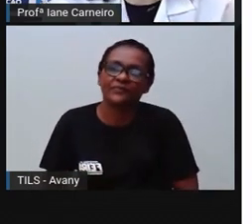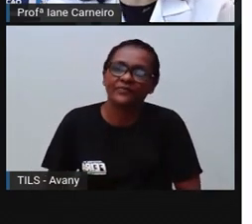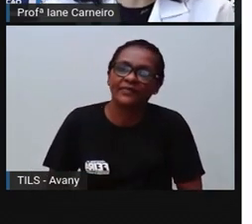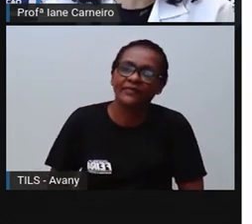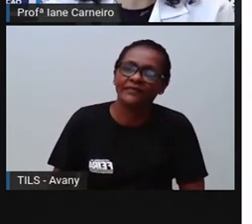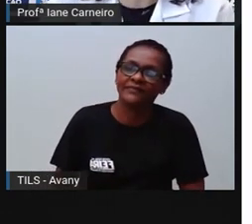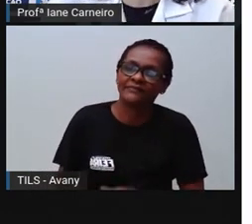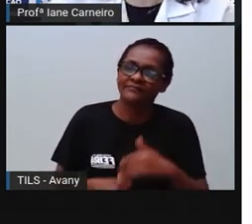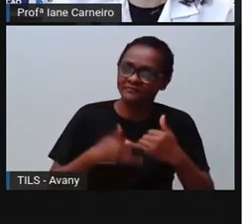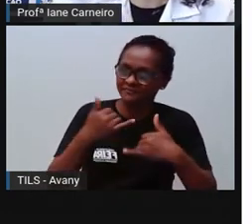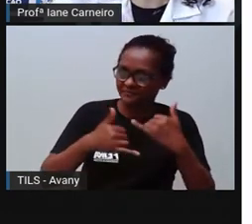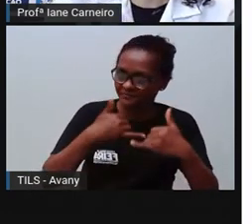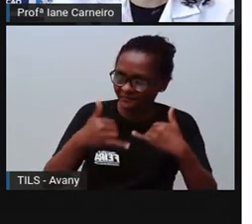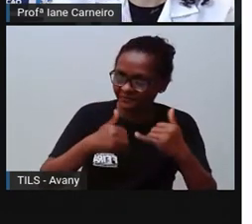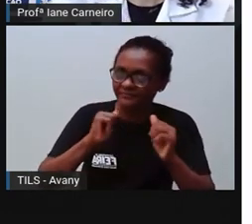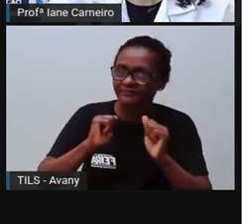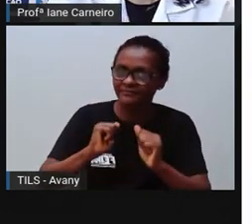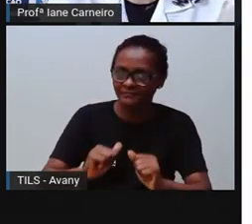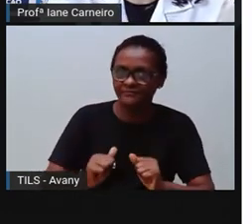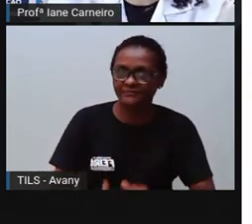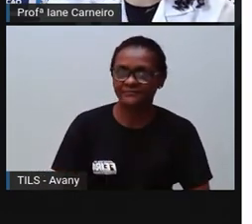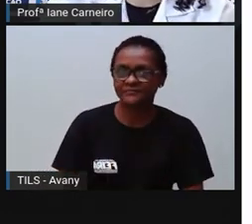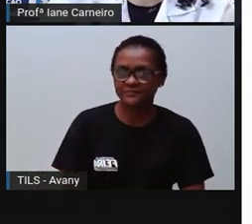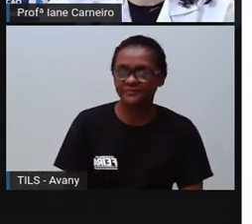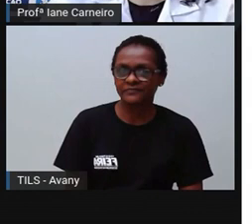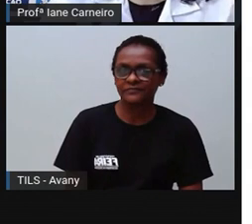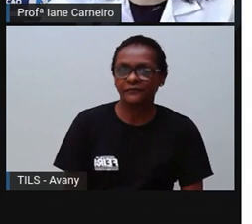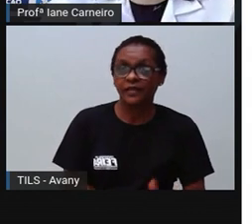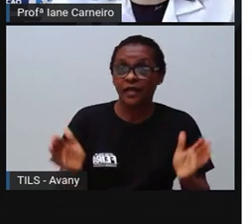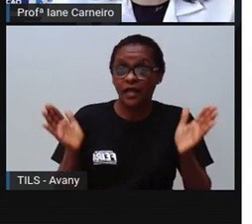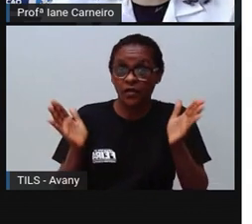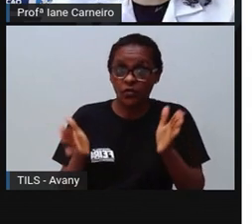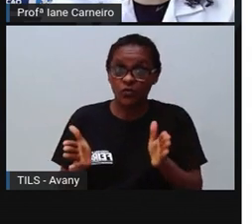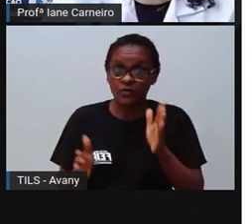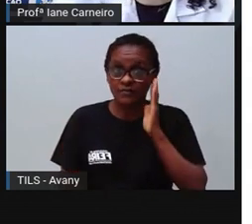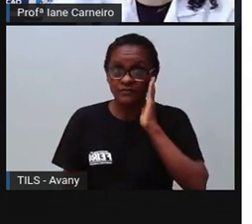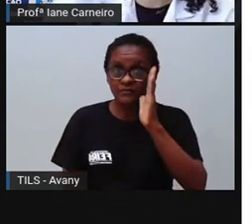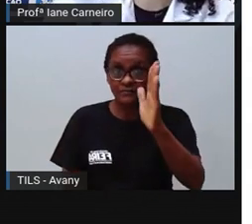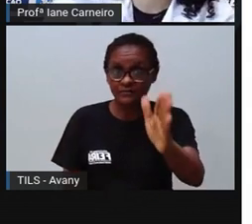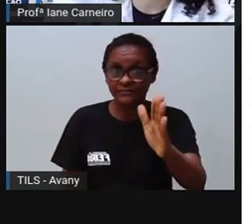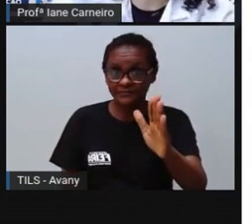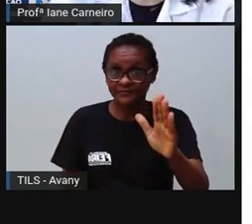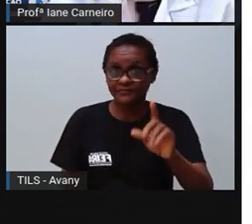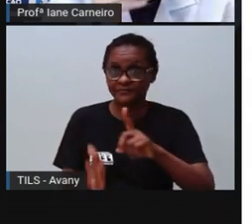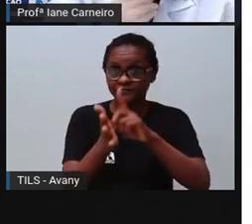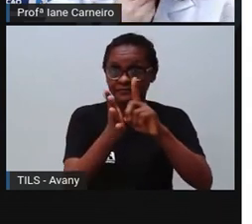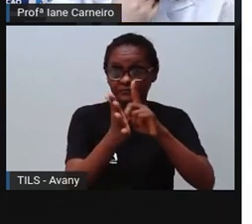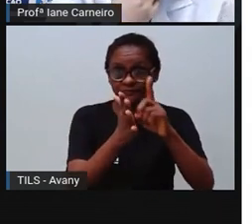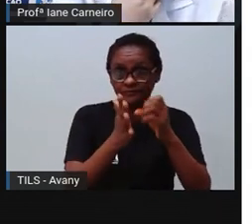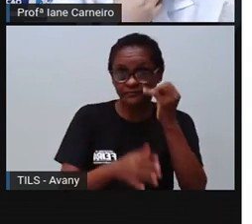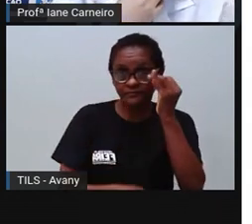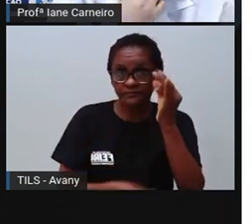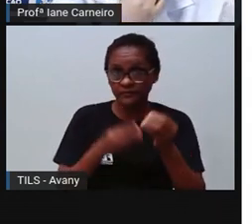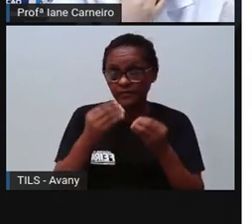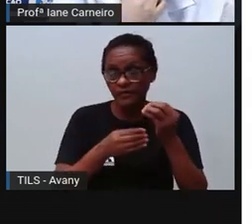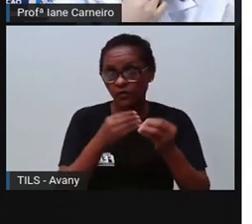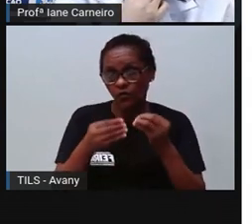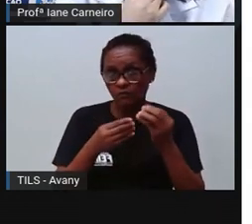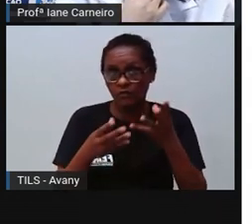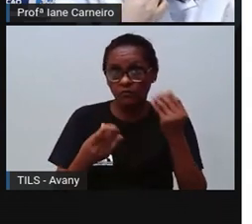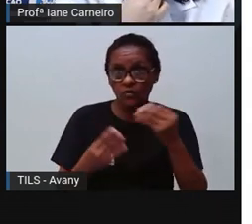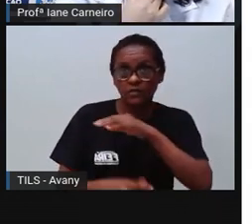nossas mãos pra isso. E agora, a gente vai assistir, né? A um vídeo que vai mostrar como alguns